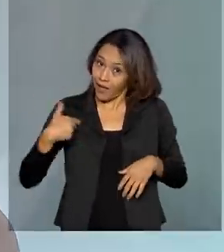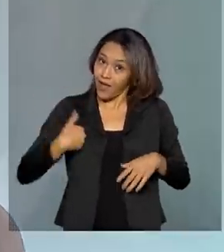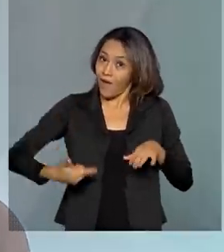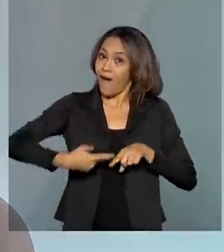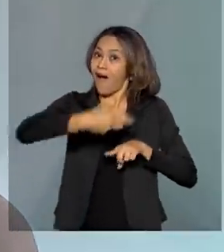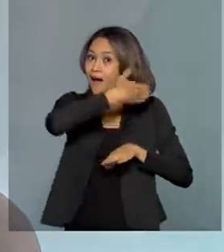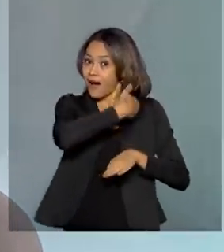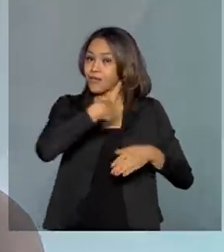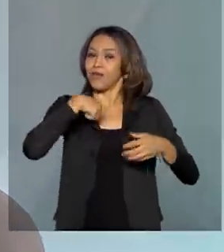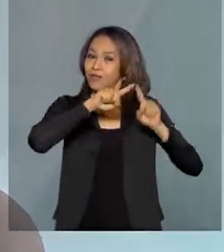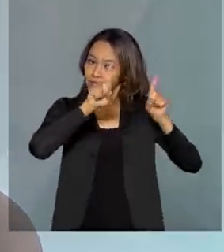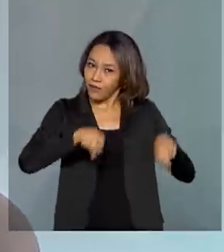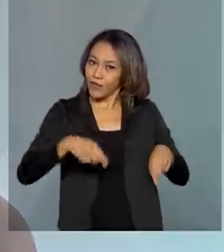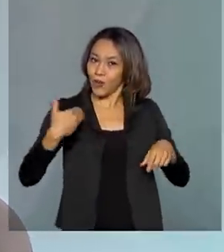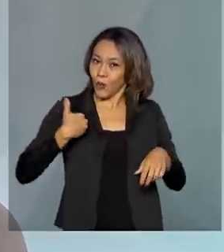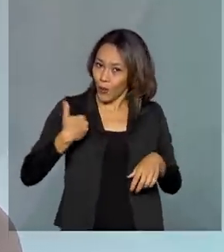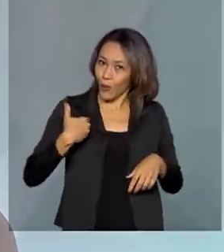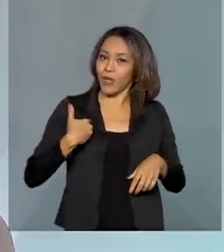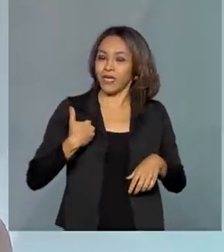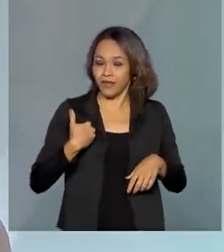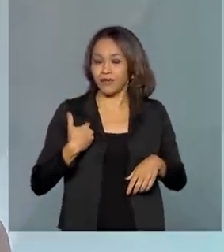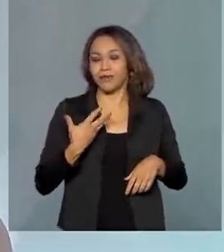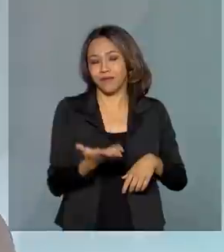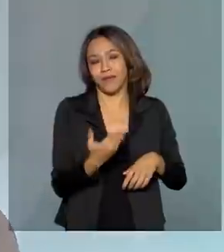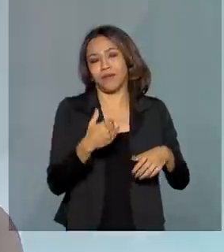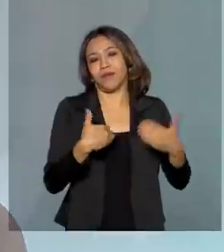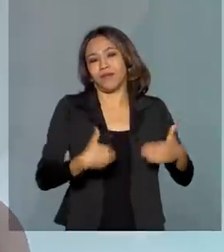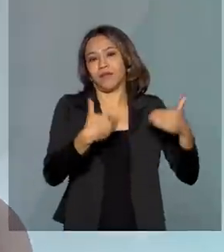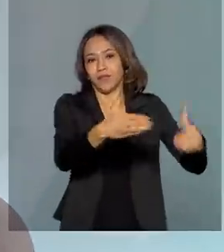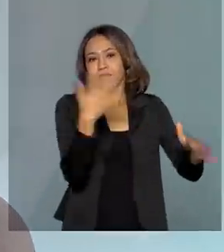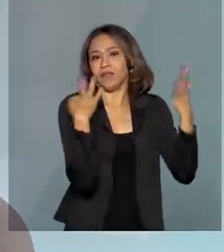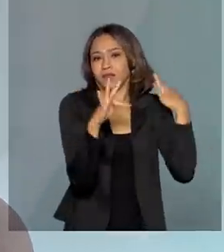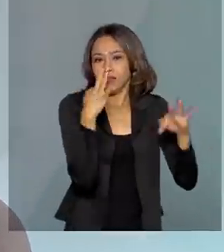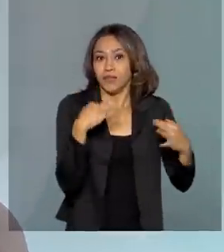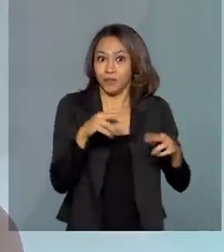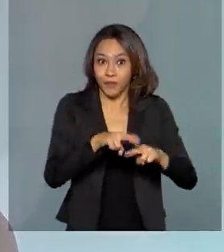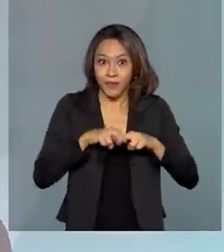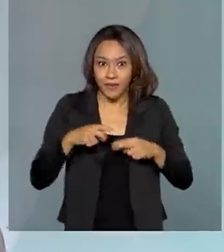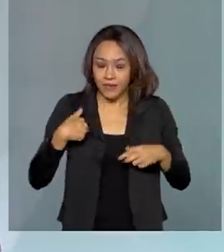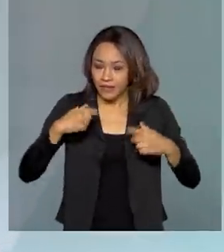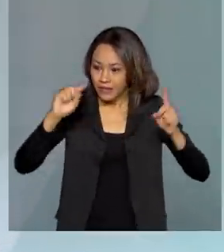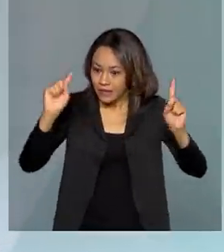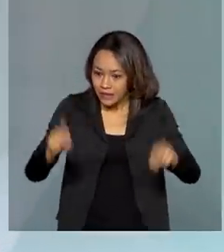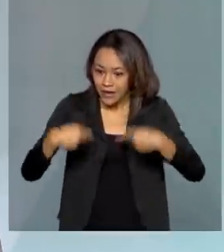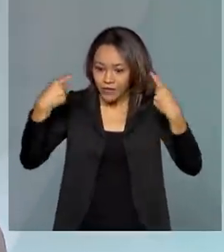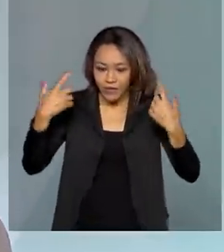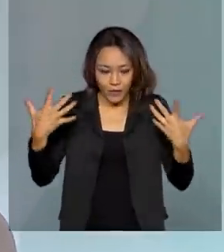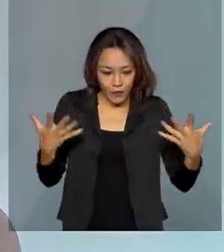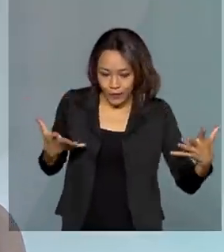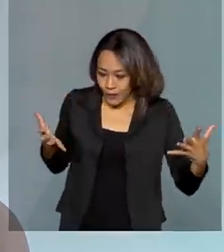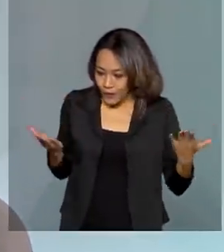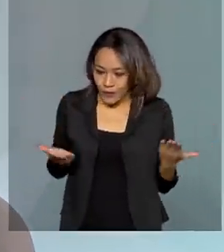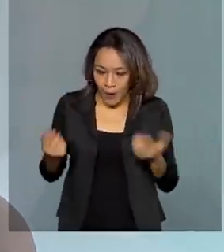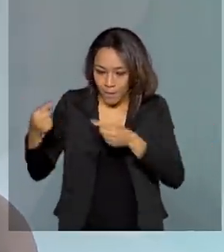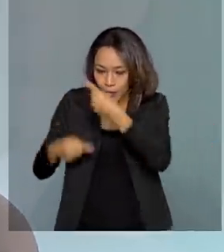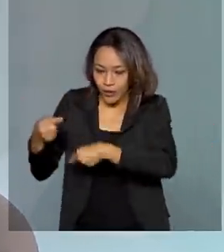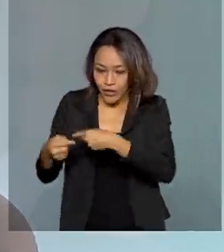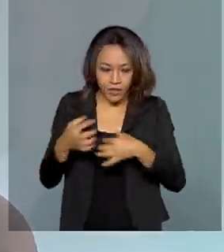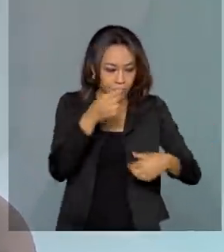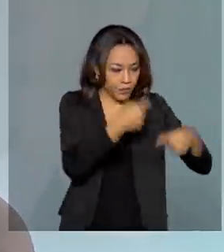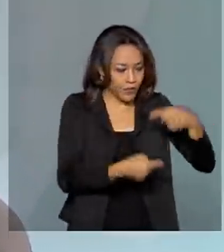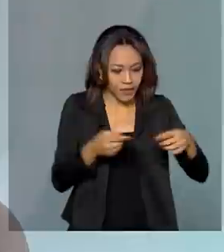Ministério do Turismo, então, isso tem esse grande desafio de integrar essas políticas,